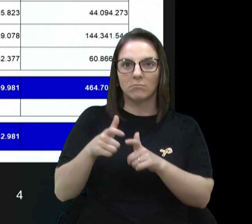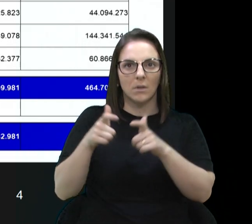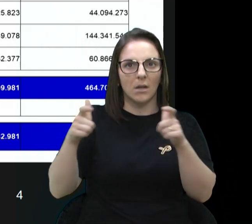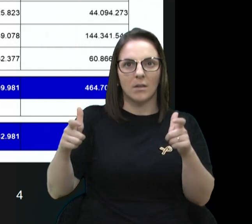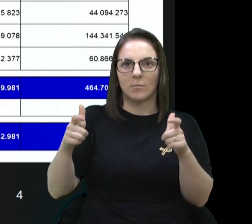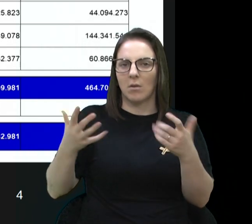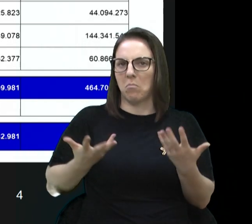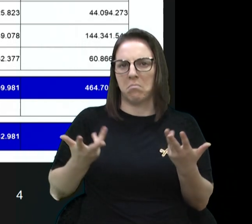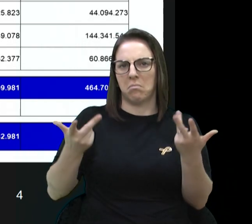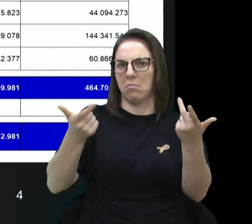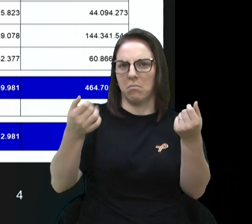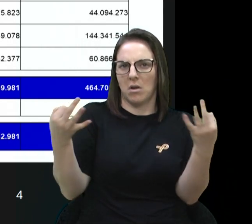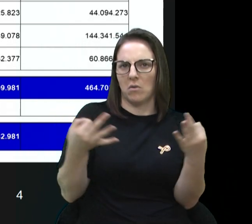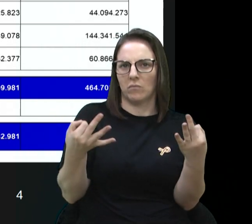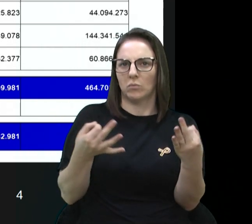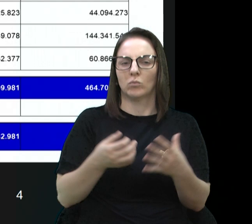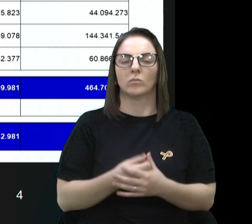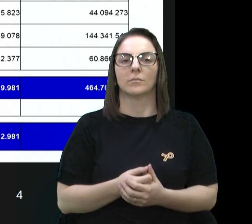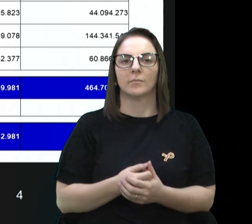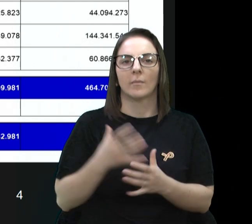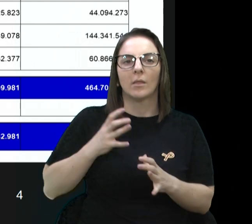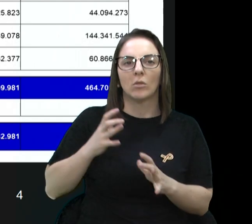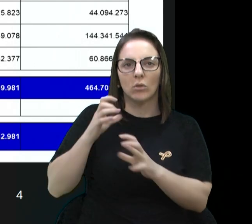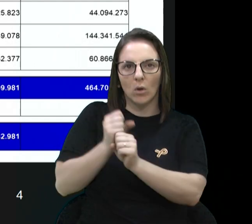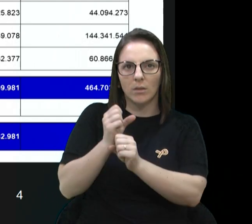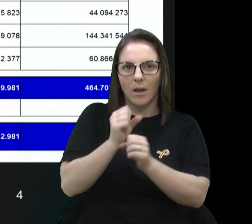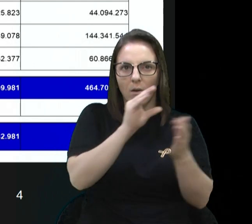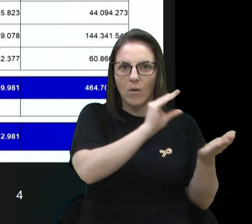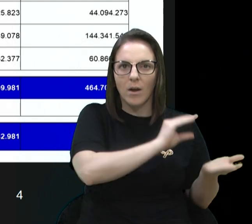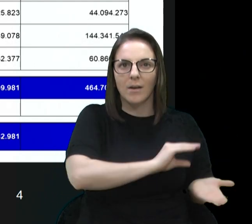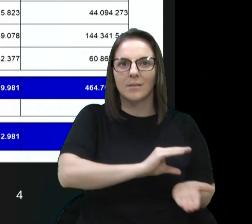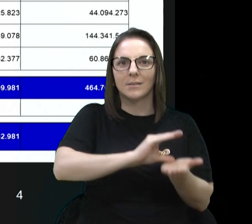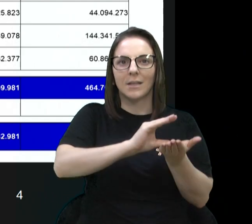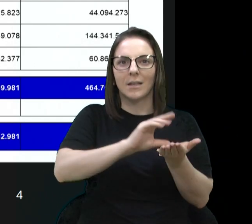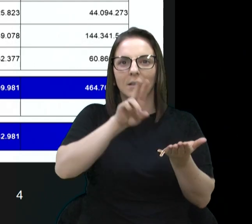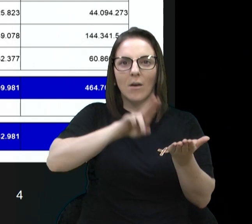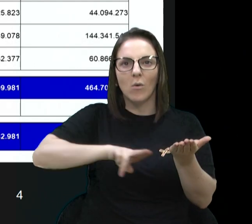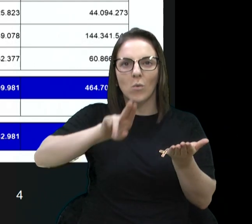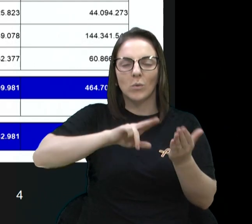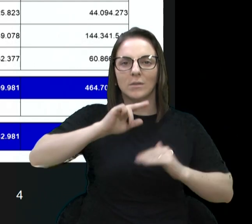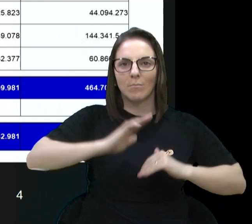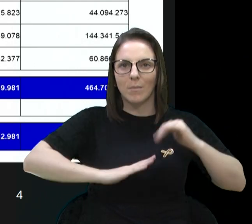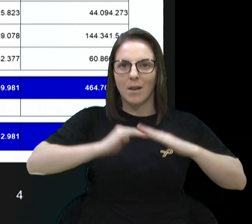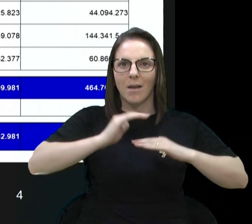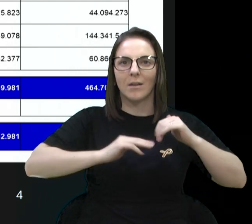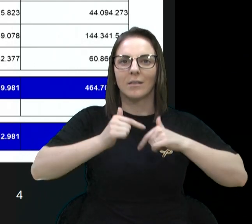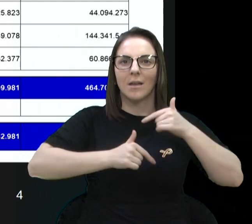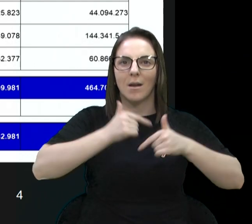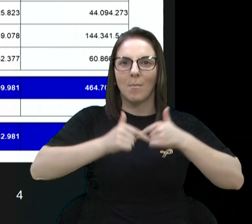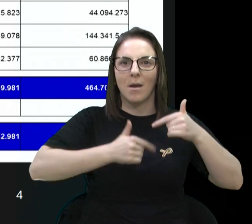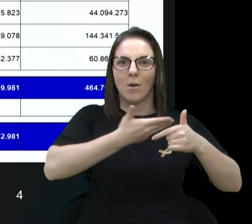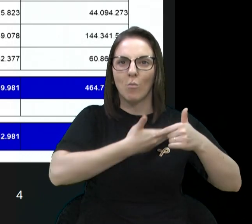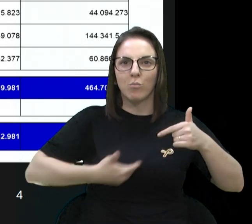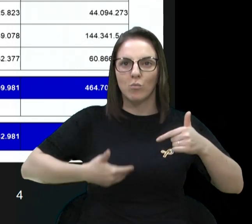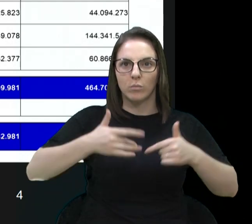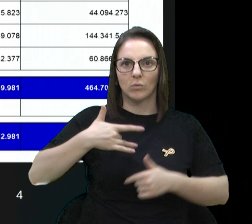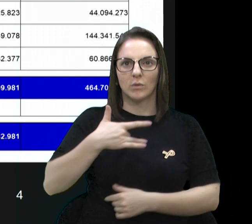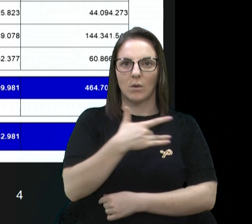Total das receitas para apuração de aplicações em ações de serviços públicos de saúde.